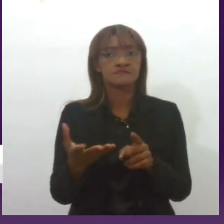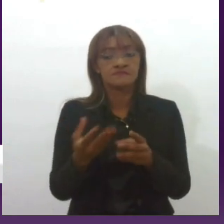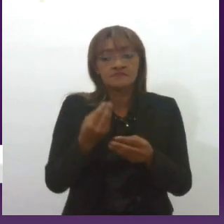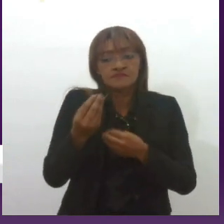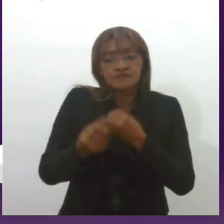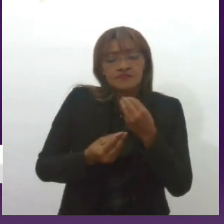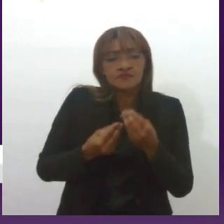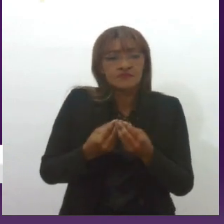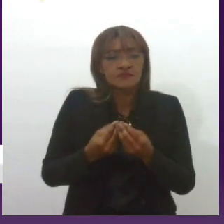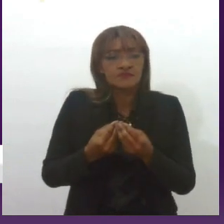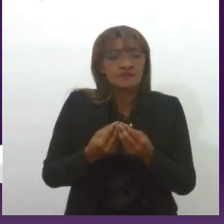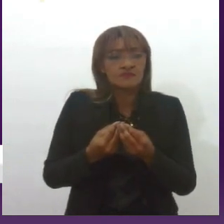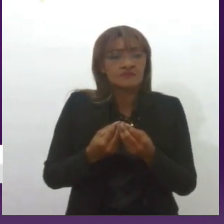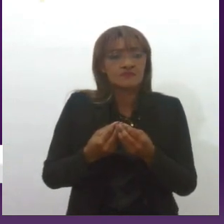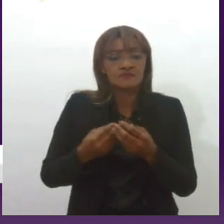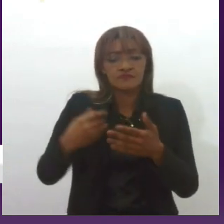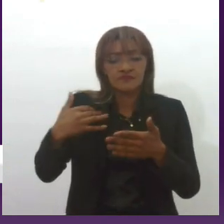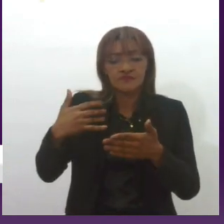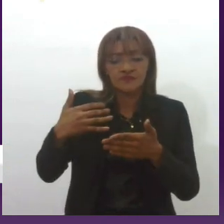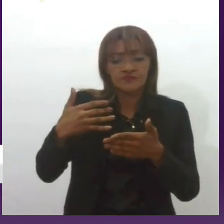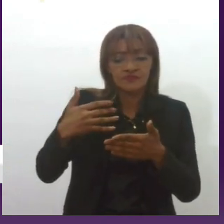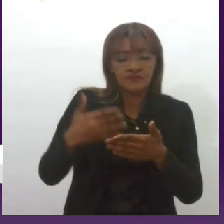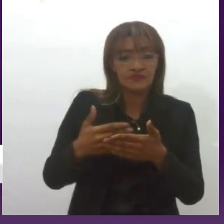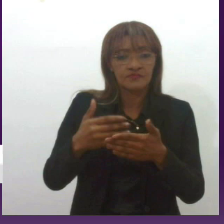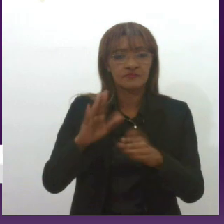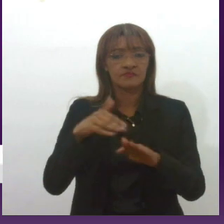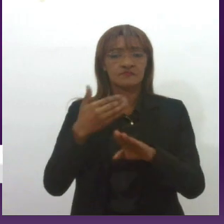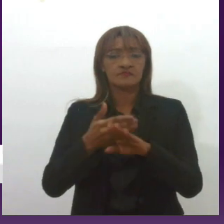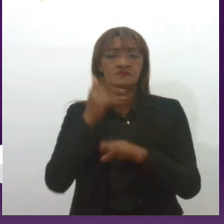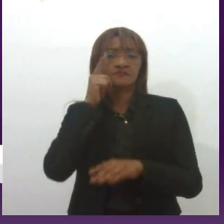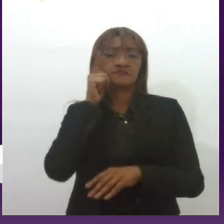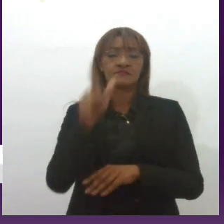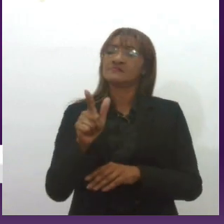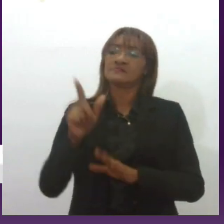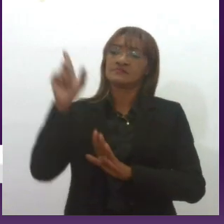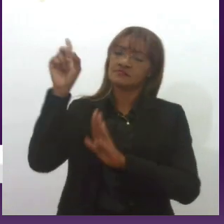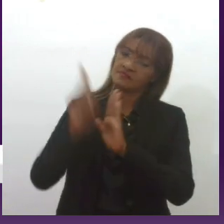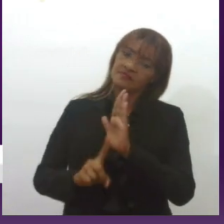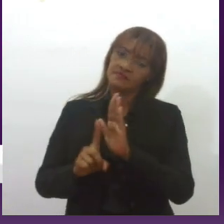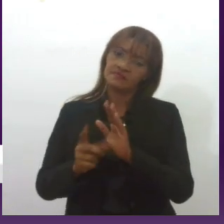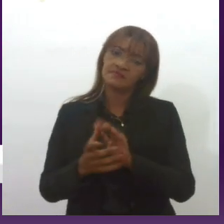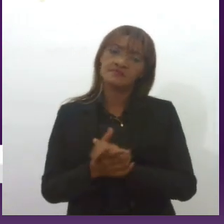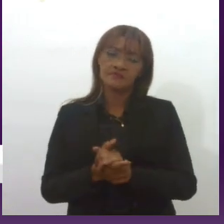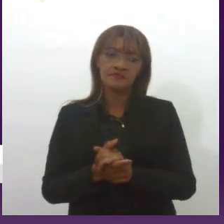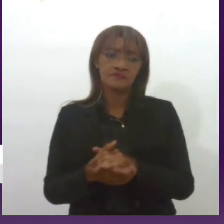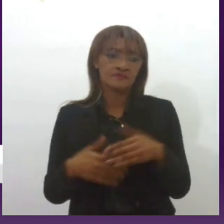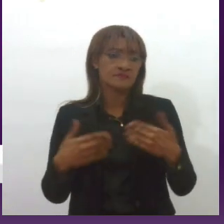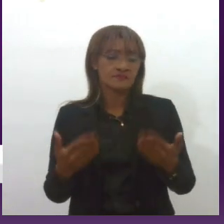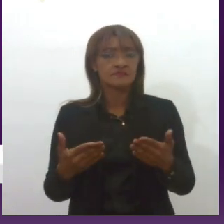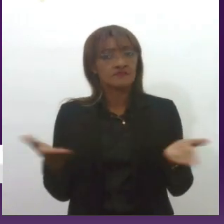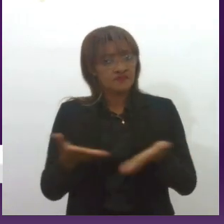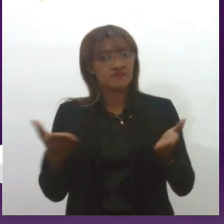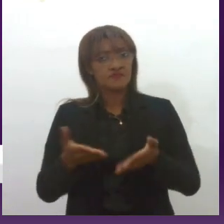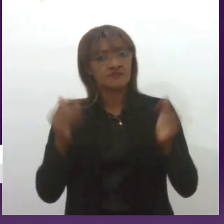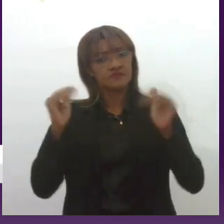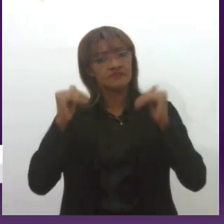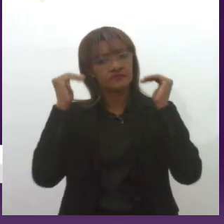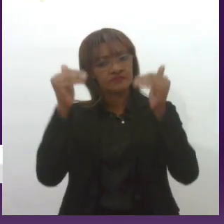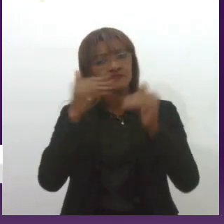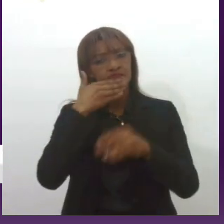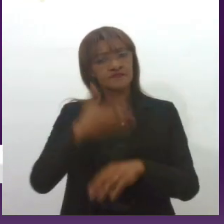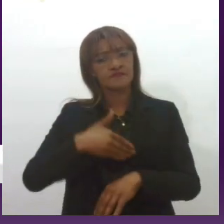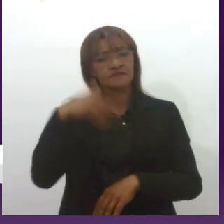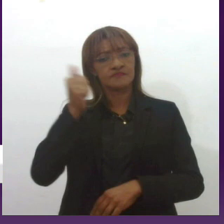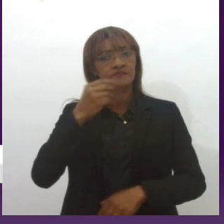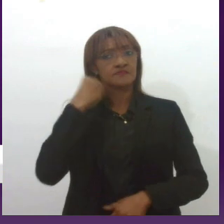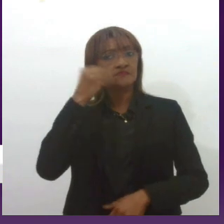fluxo de processo que ela tem que percorrer até chegar a ter seus direitos resguardados. Então, isso é um avanço. Eu acho um avanço maravilhoso,